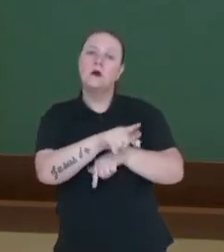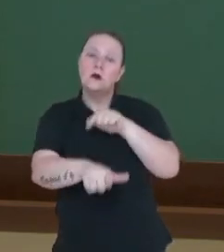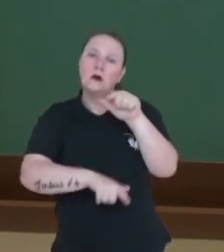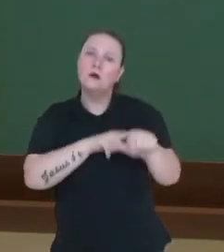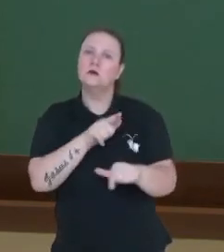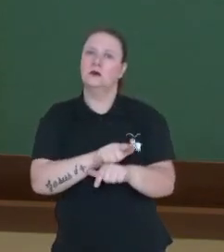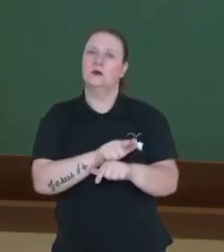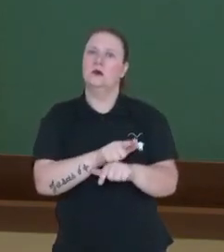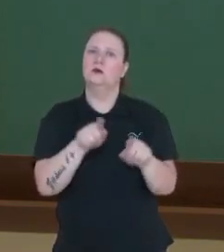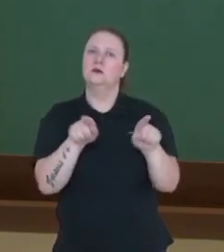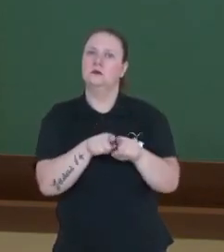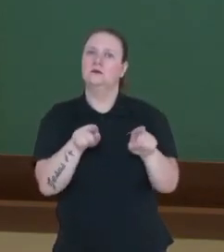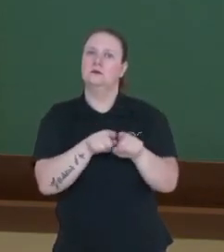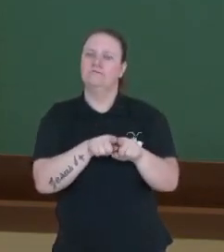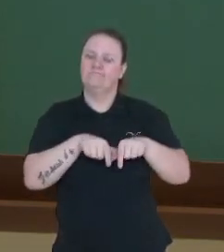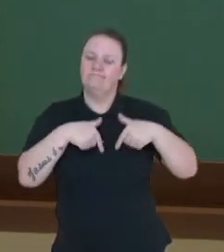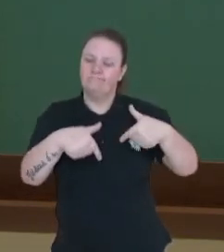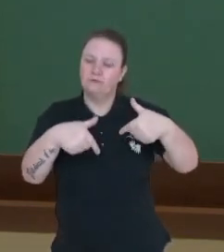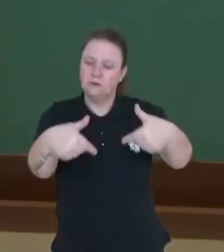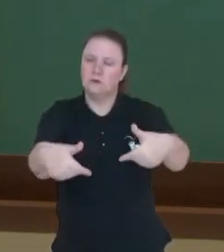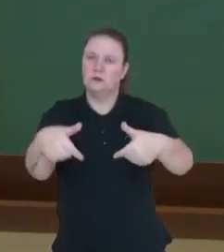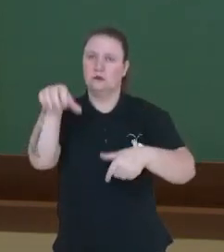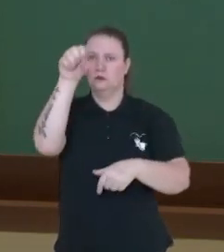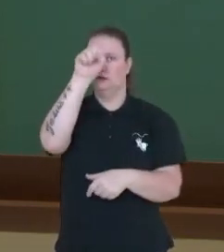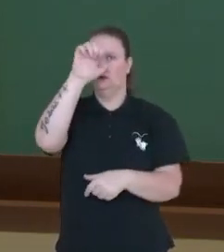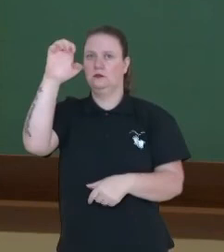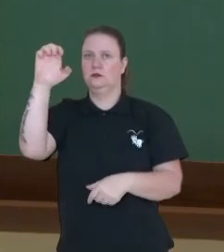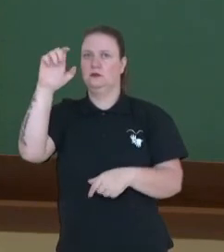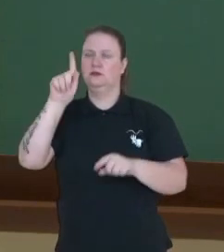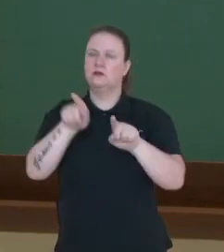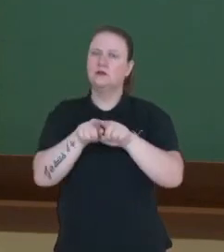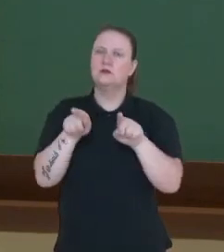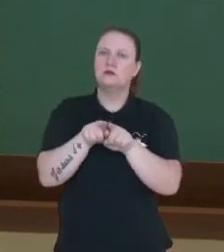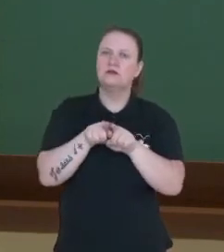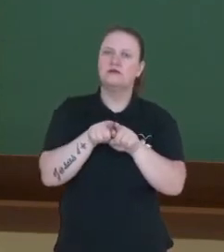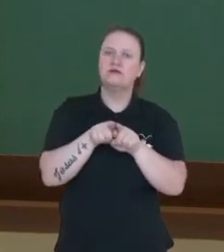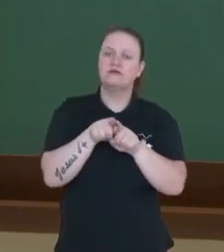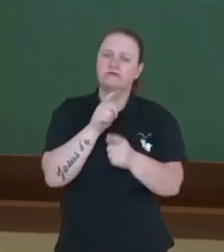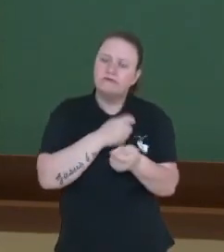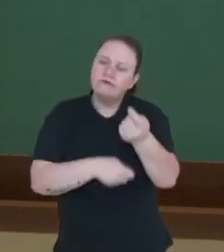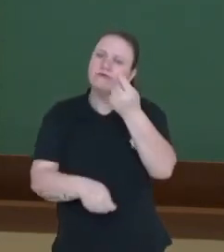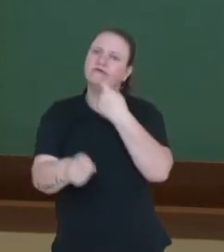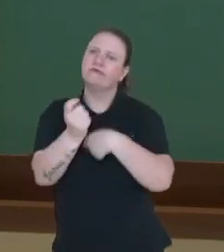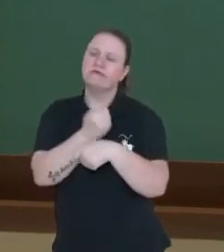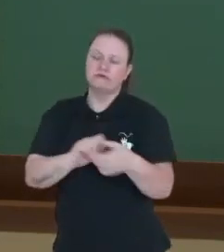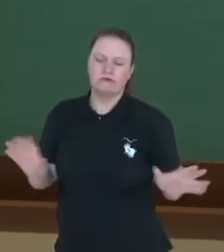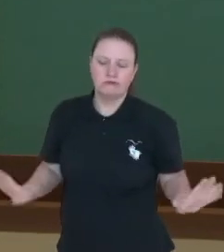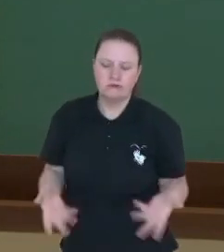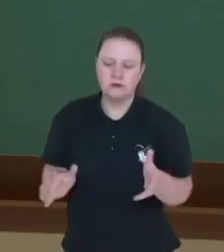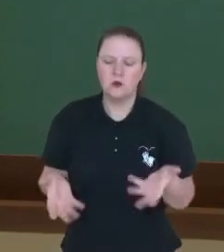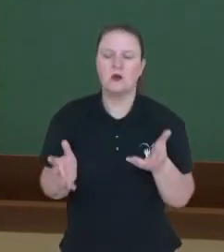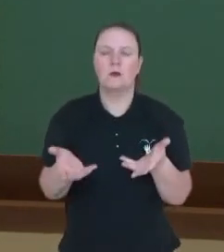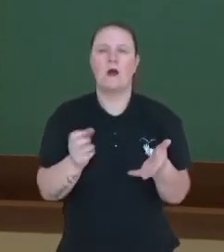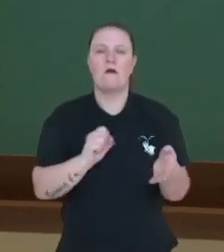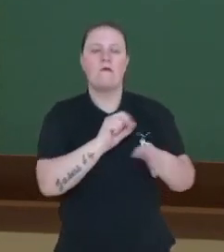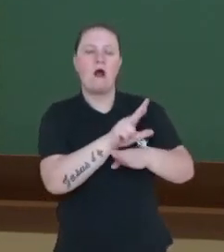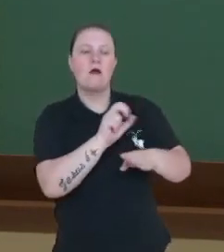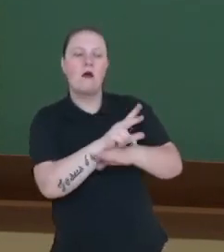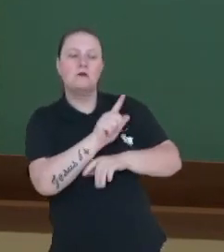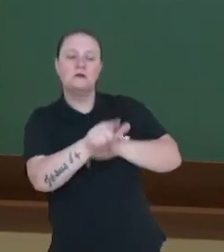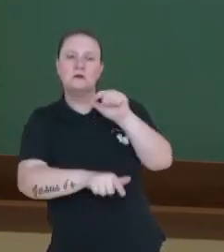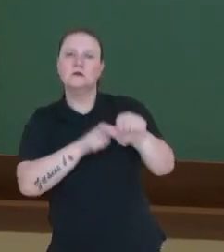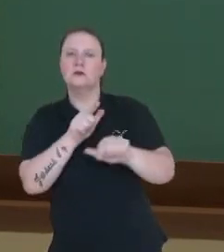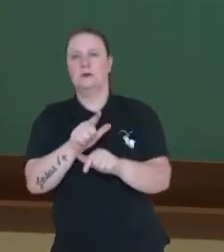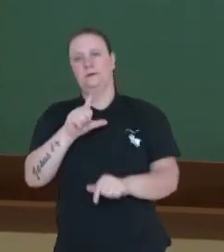estão instaladas na região sudeste, que geram ali, que movimentam a economia e que empregam pessoas também. E